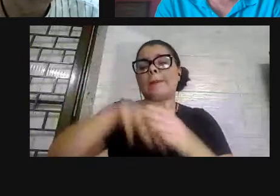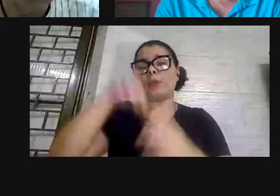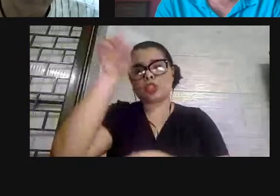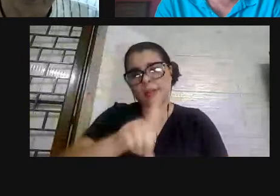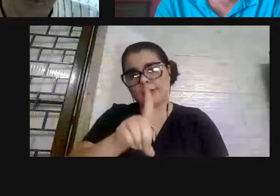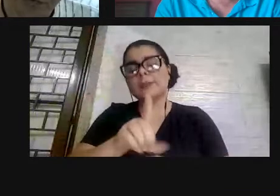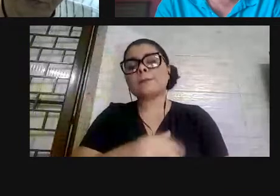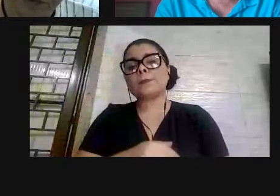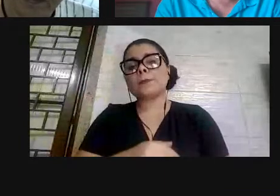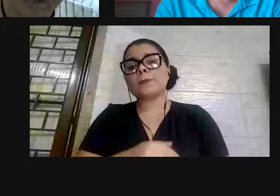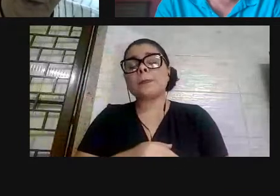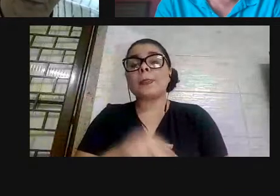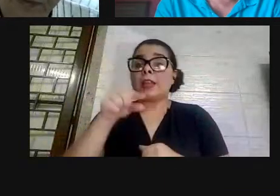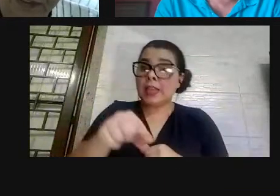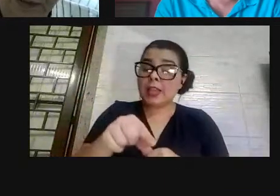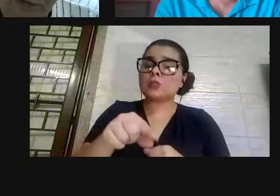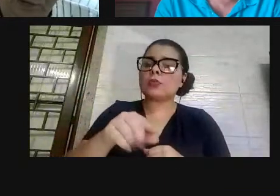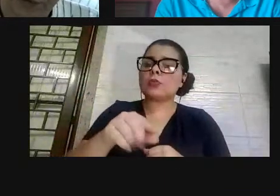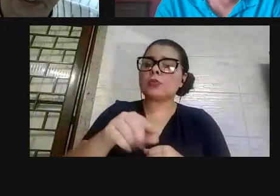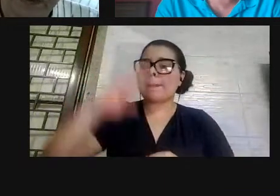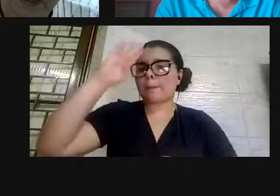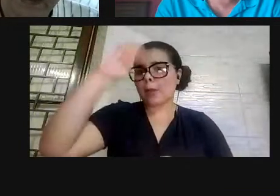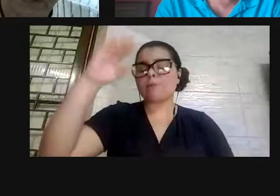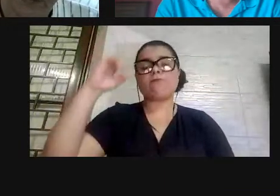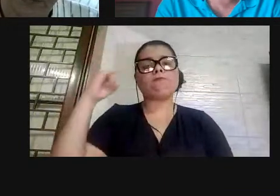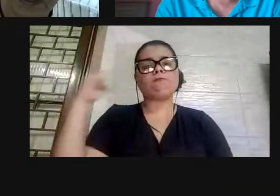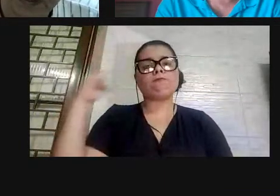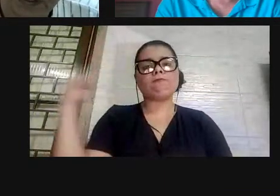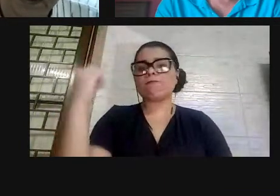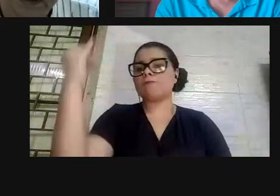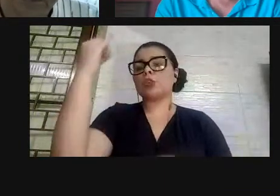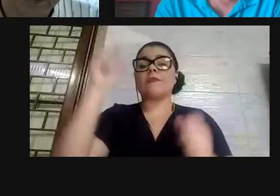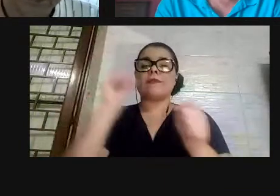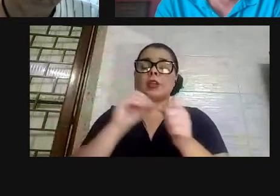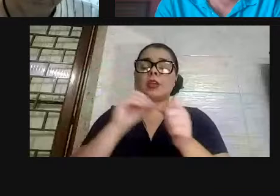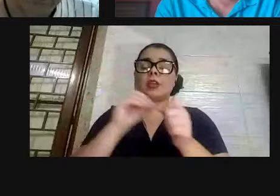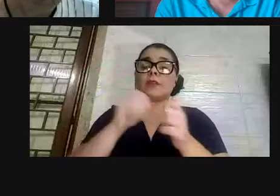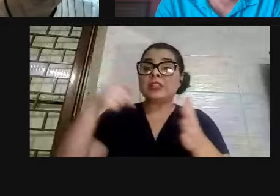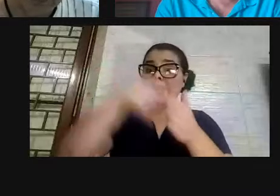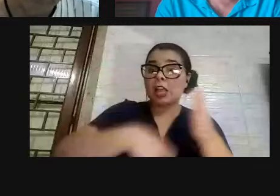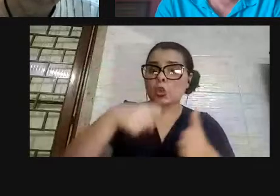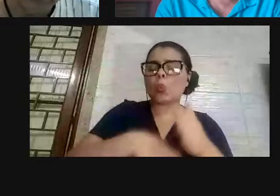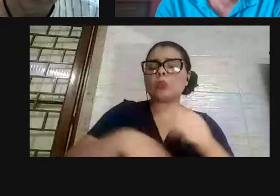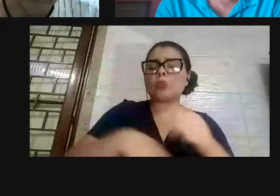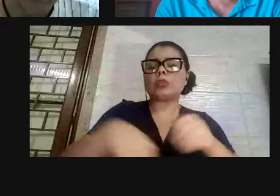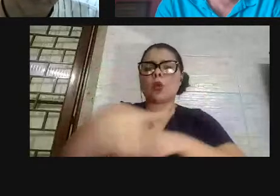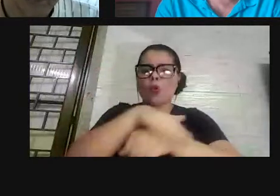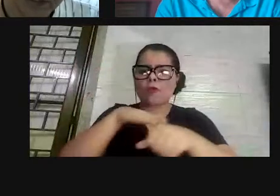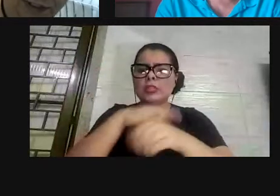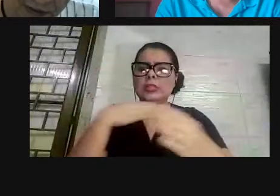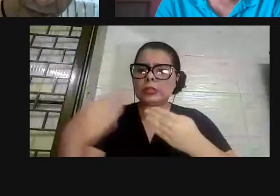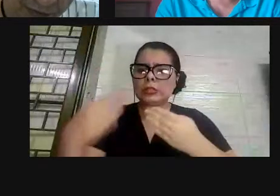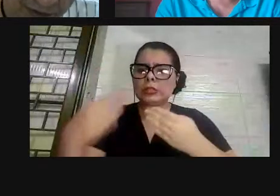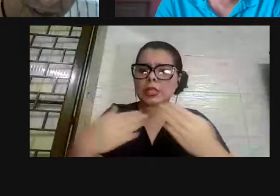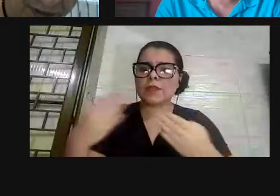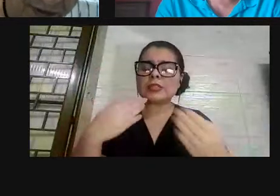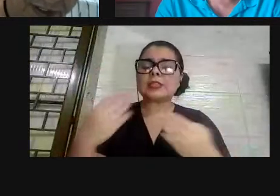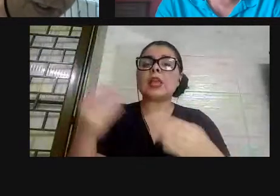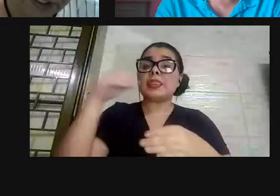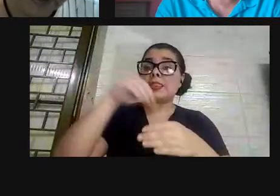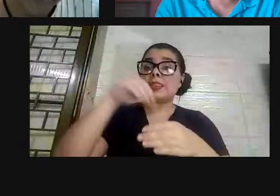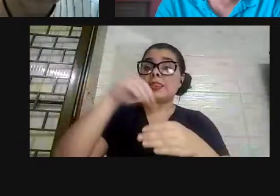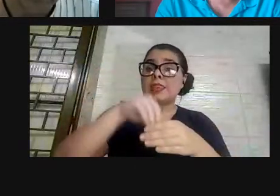isso é um primeiro ponto fundamental, fazer a luta dentro da sala de aula, quer dizer, o Gramsci, que é um intelectual italiano